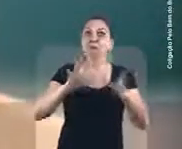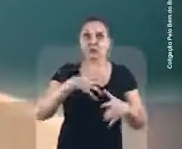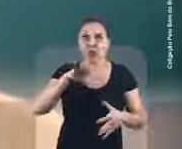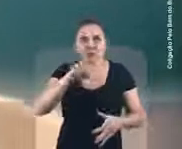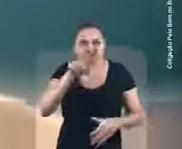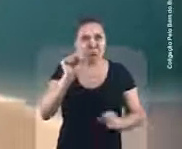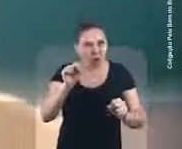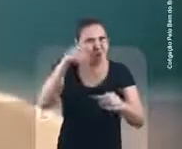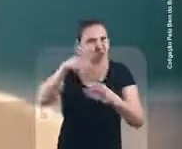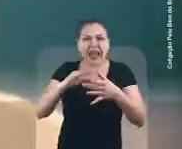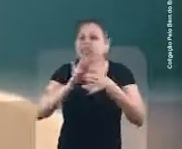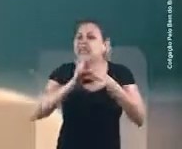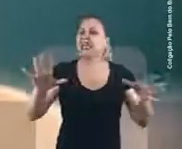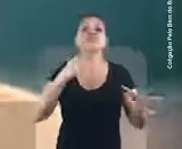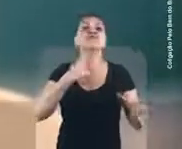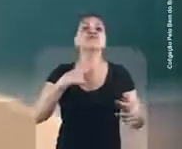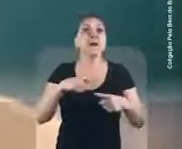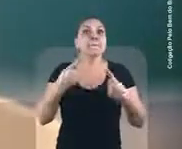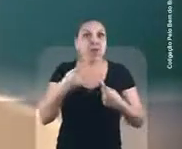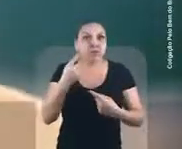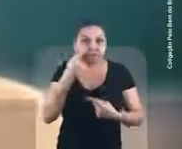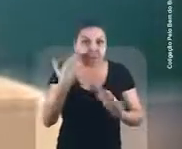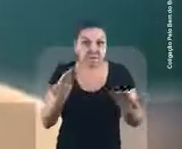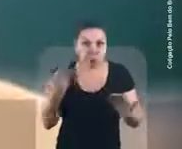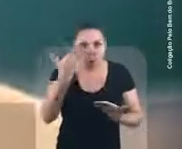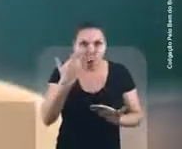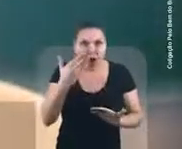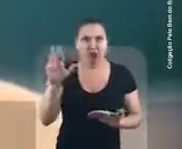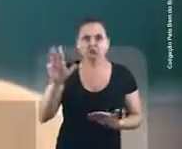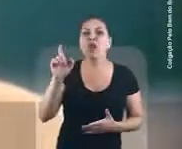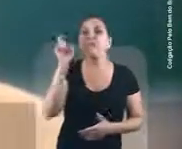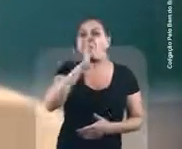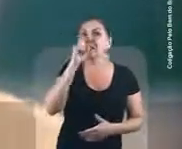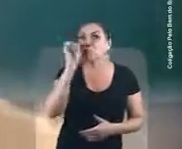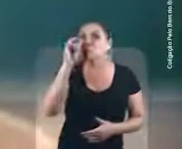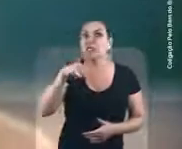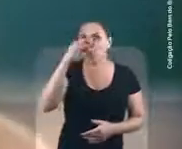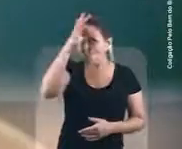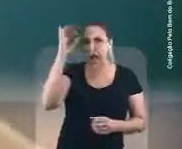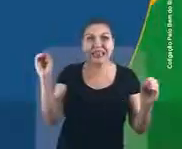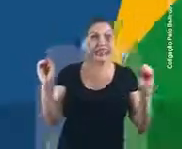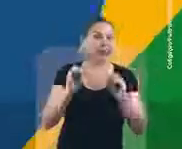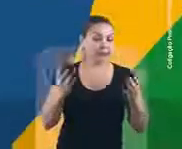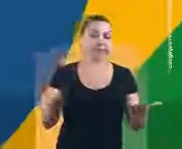pode votar em quem você quiser. Mas como você viu, Lula está mentindo. Ele não foi inocentado.